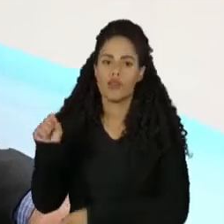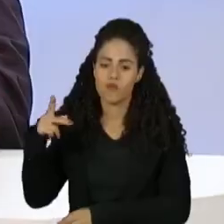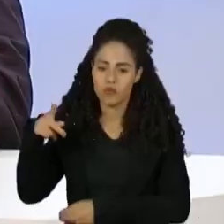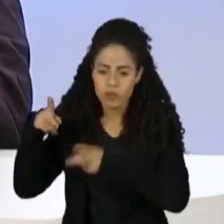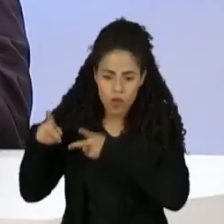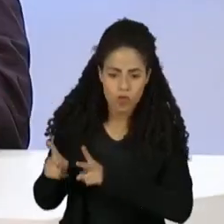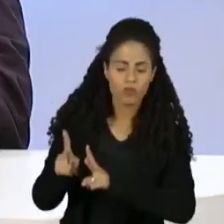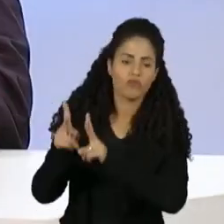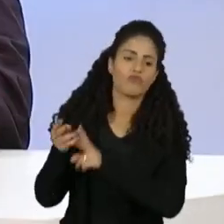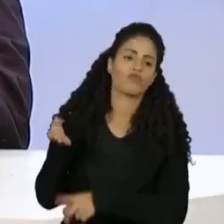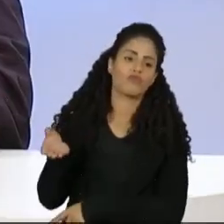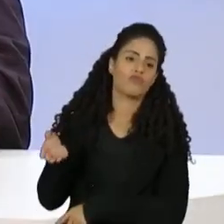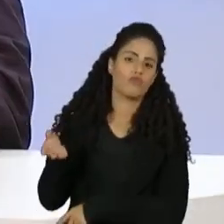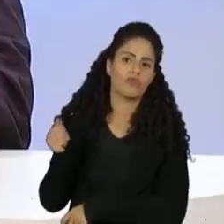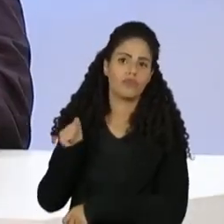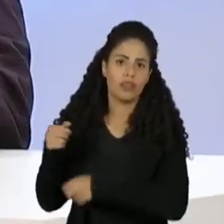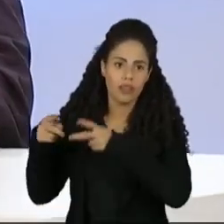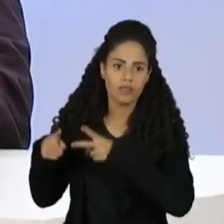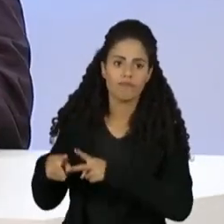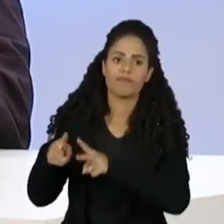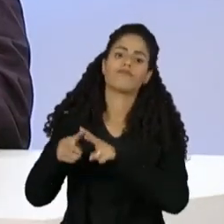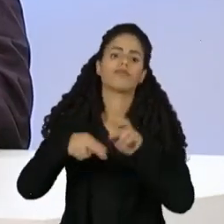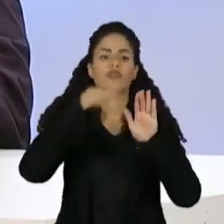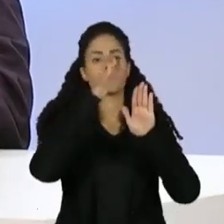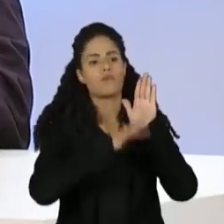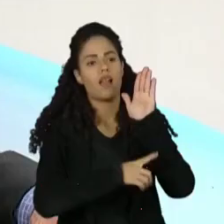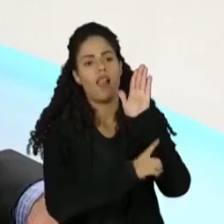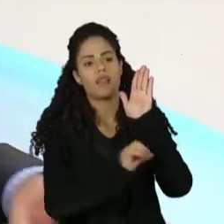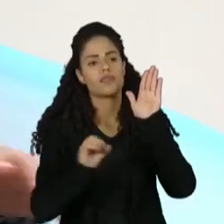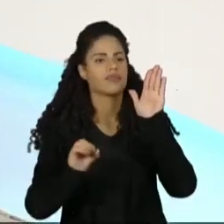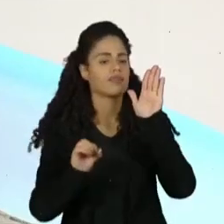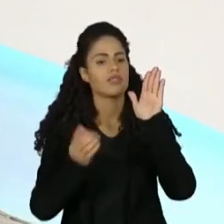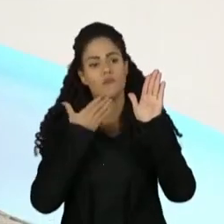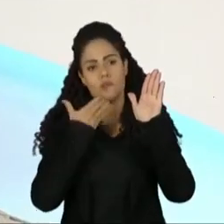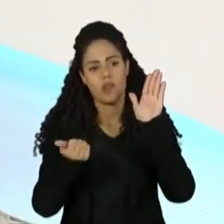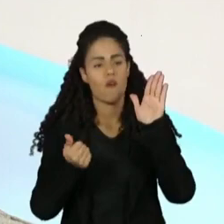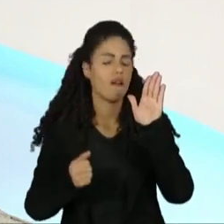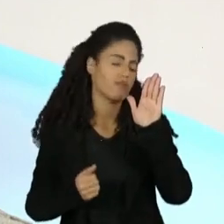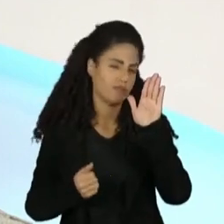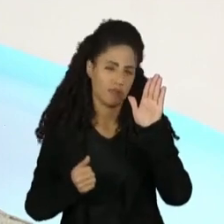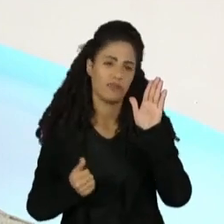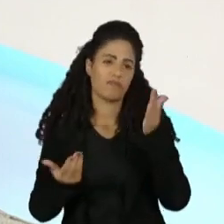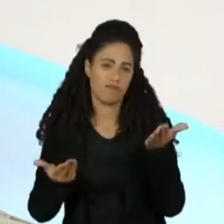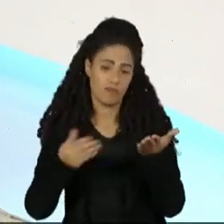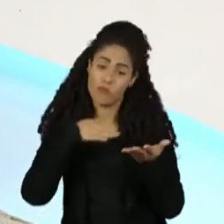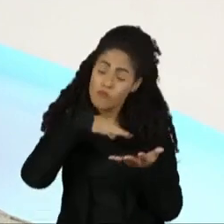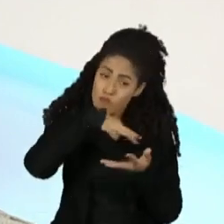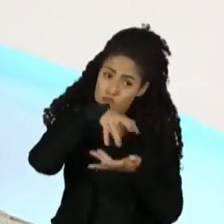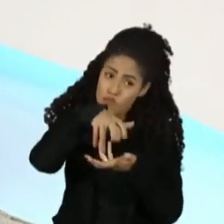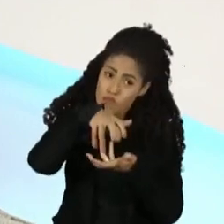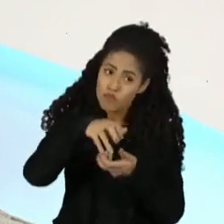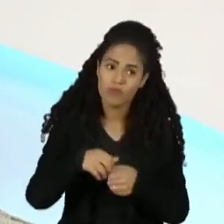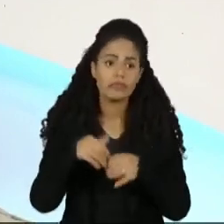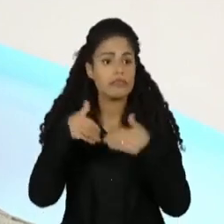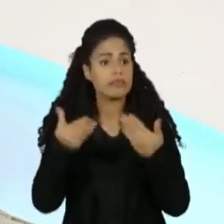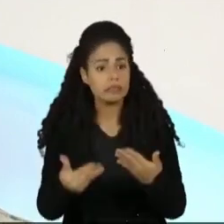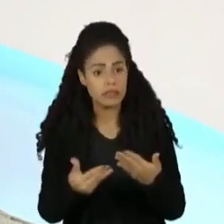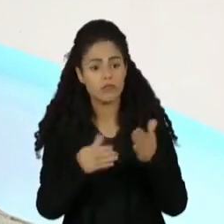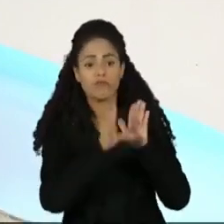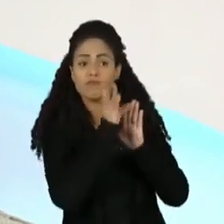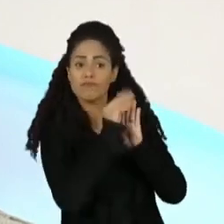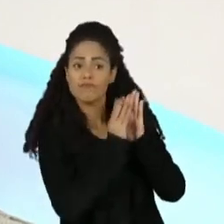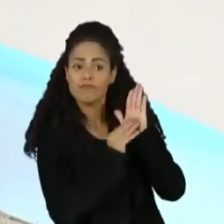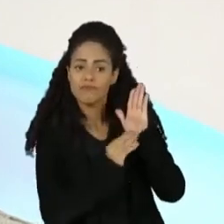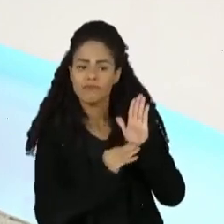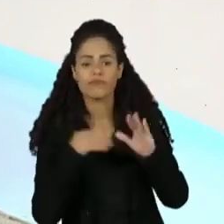É isso que fez a universidade ser considerada entre as 100 primeiras. E dentro desse contexto todo, a busca por se